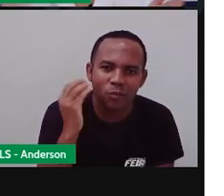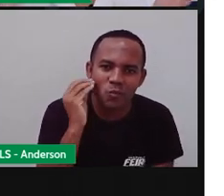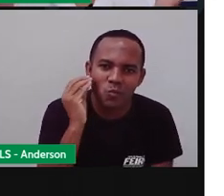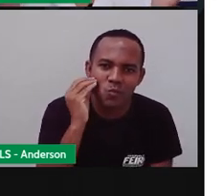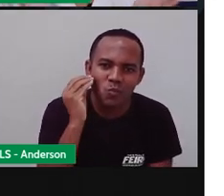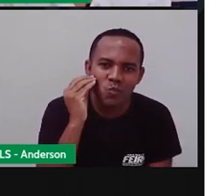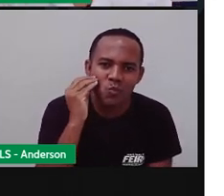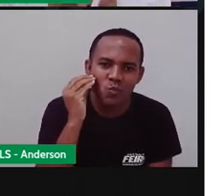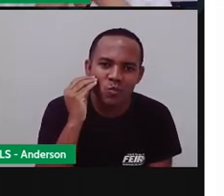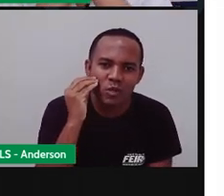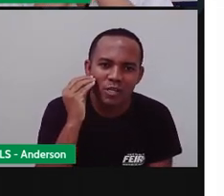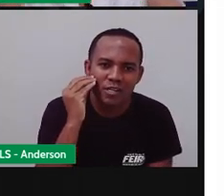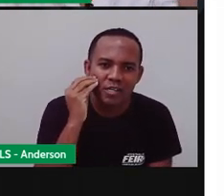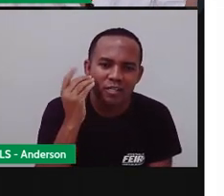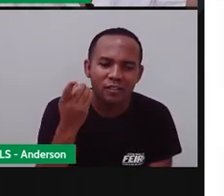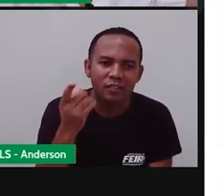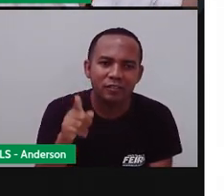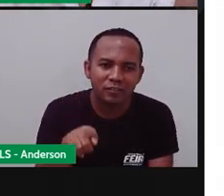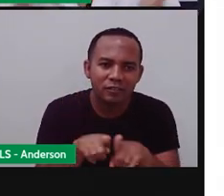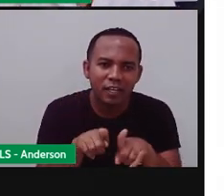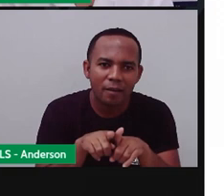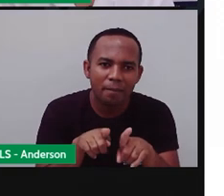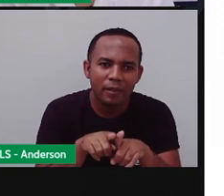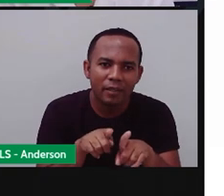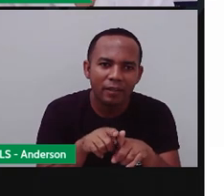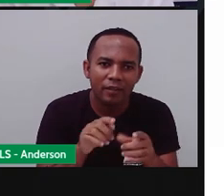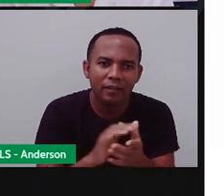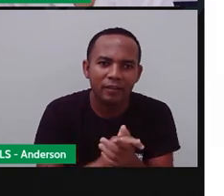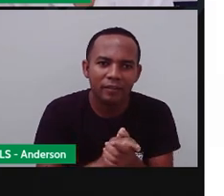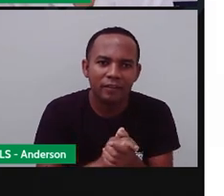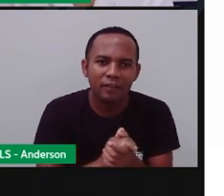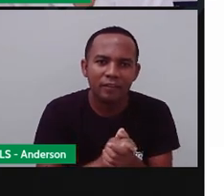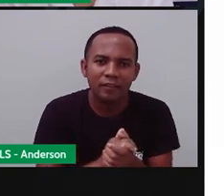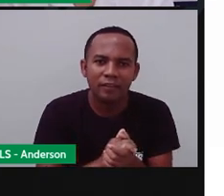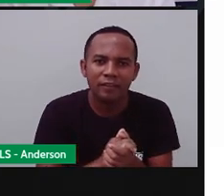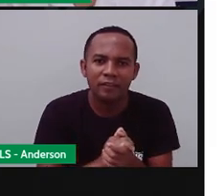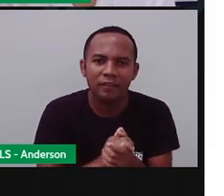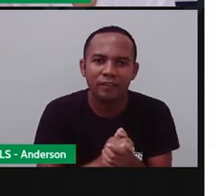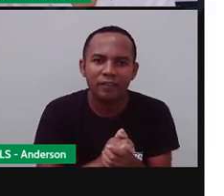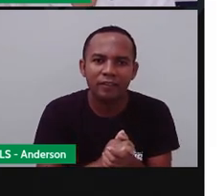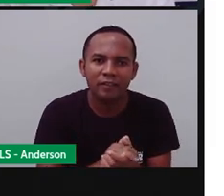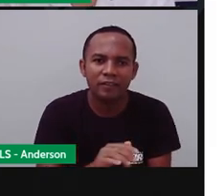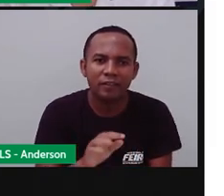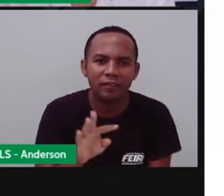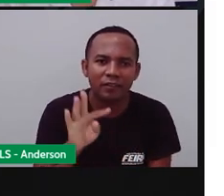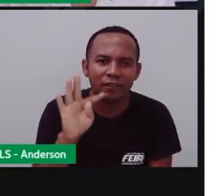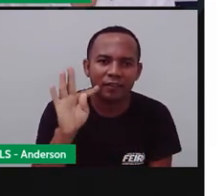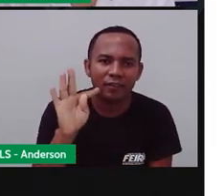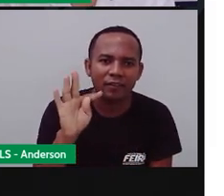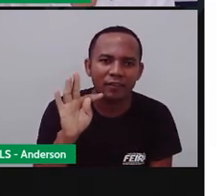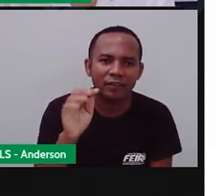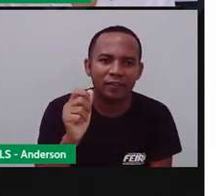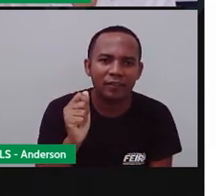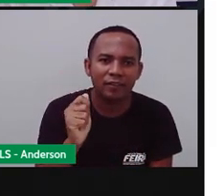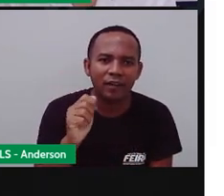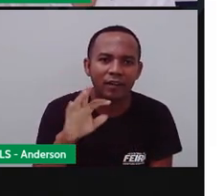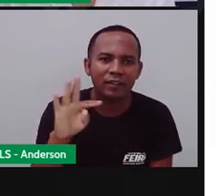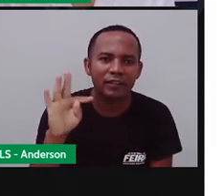Escola Agrária de Oliveira Mello, um beijo aí, meu e de Anderson para vocês. Tatiana e Alice,